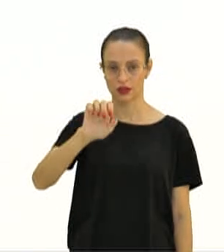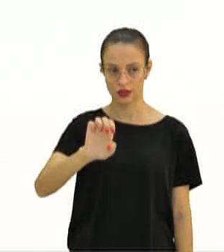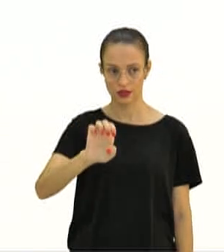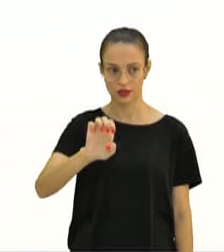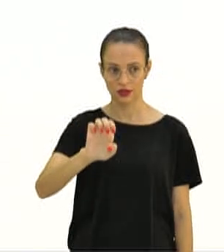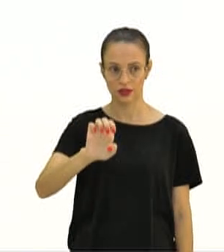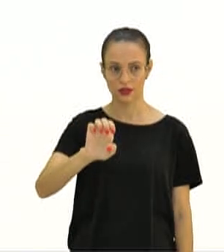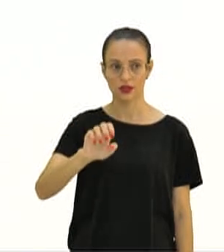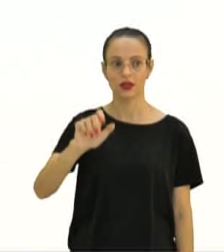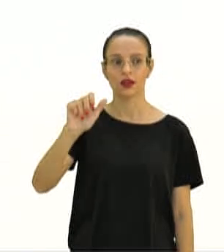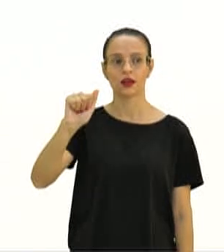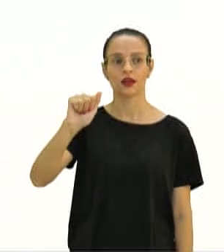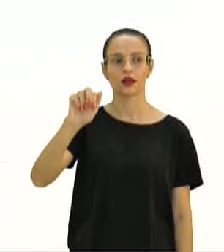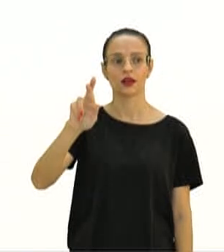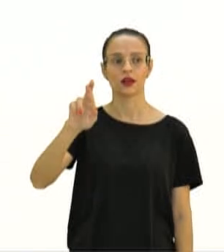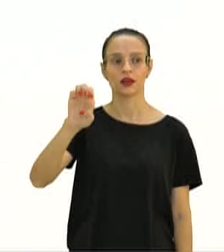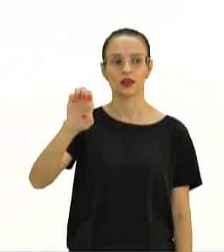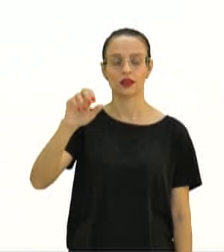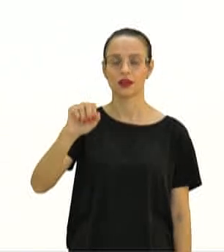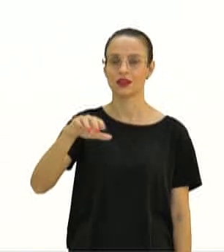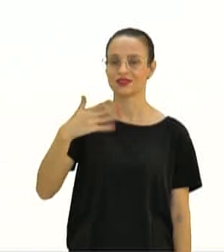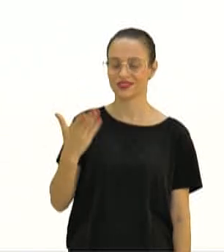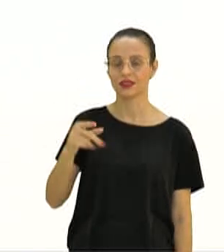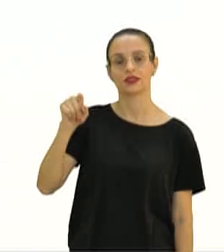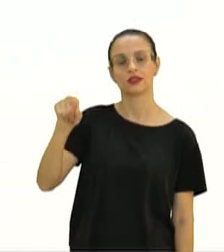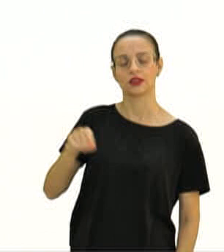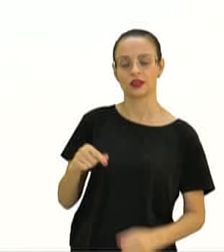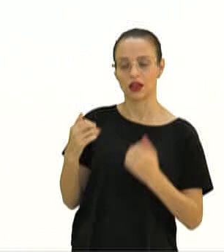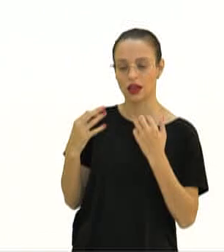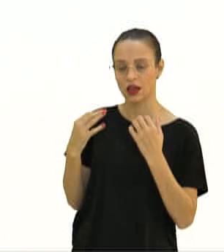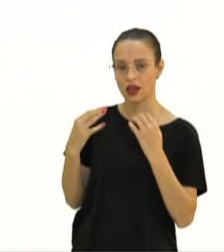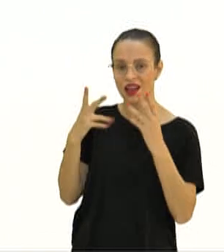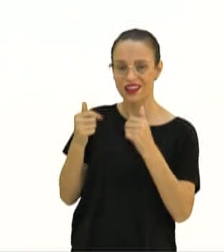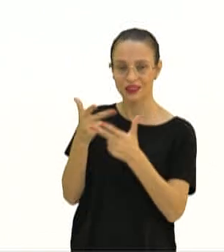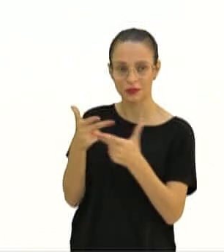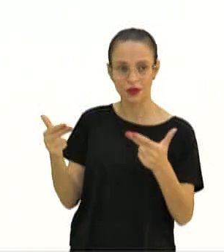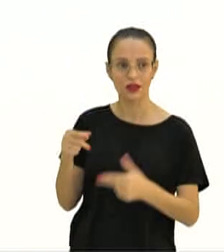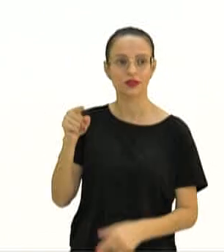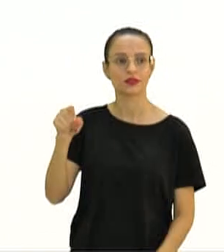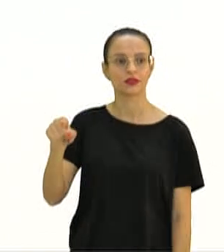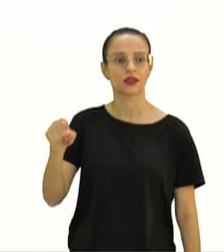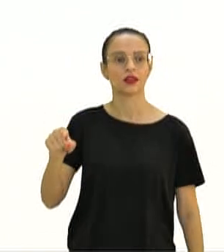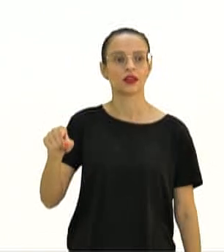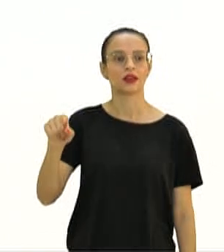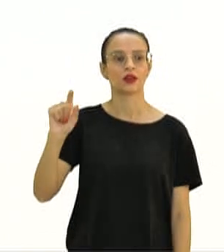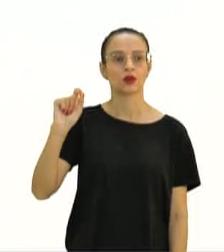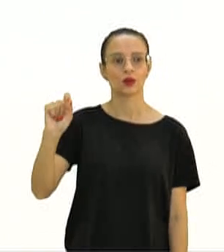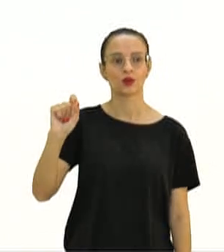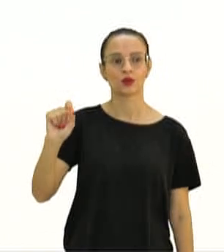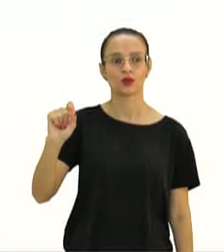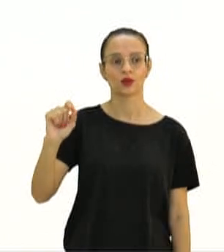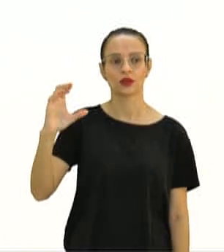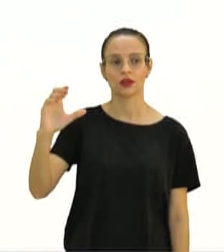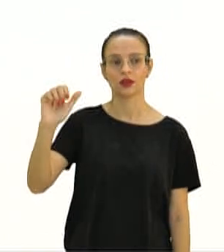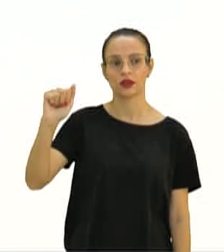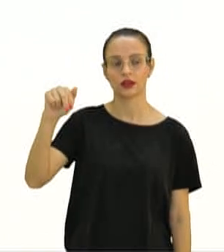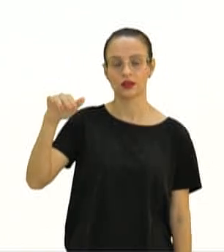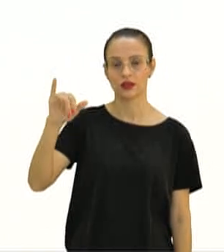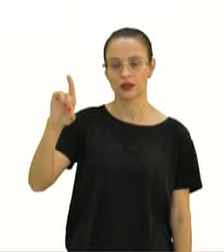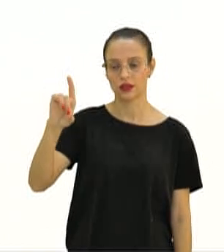o grupo de algumas palmeiras. E na zoologia eu trouxe o grupo dos canídeos, que é a família Canidi.